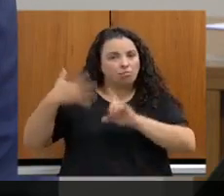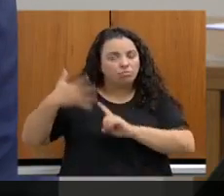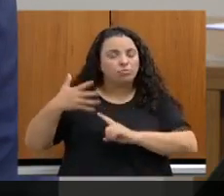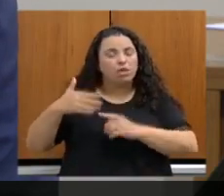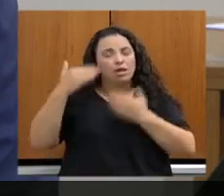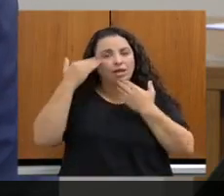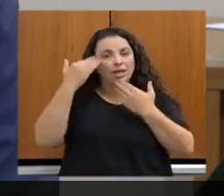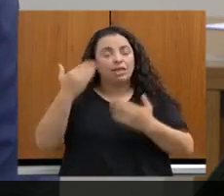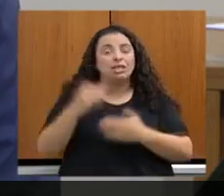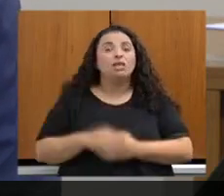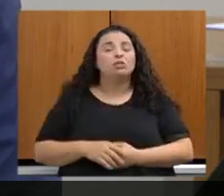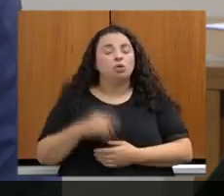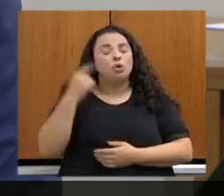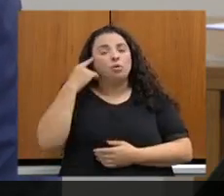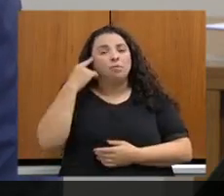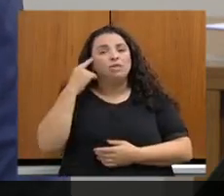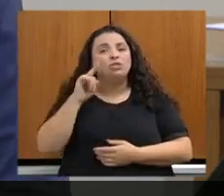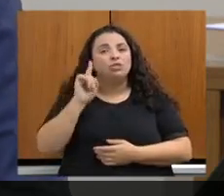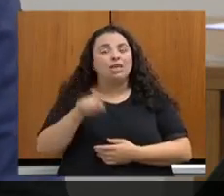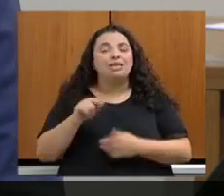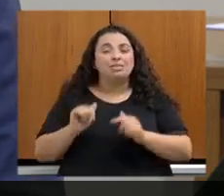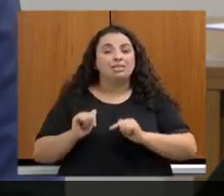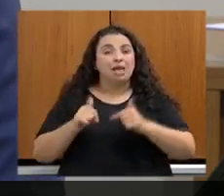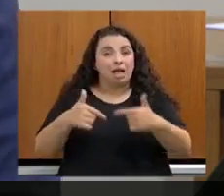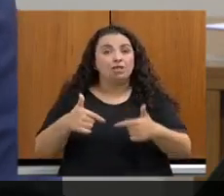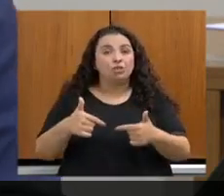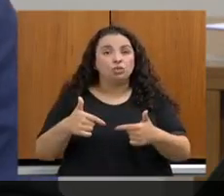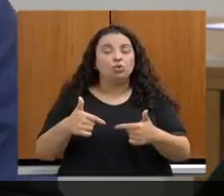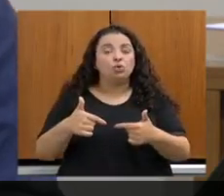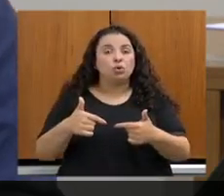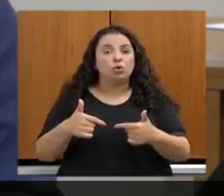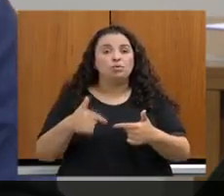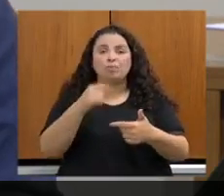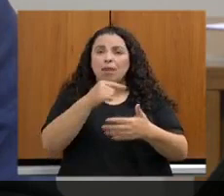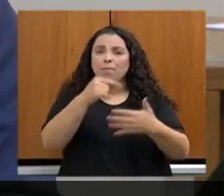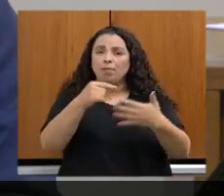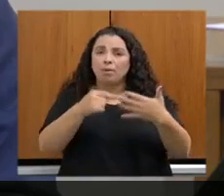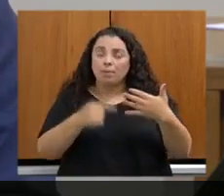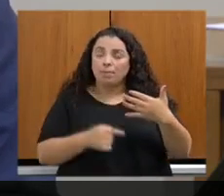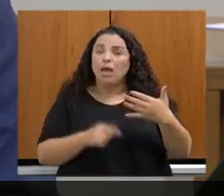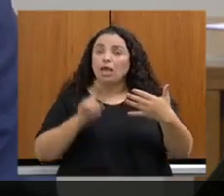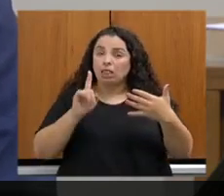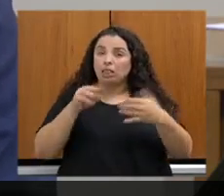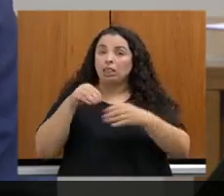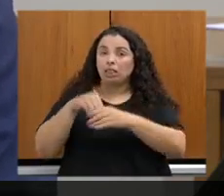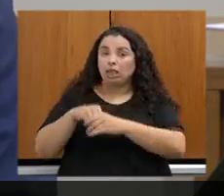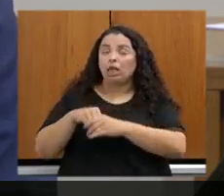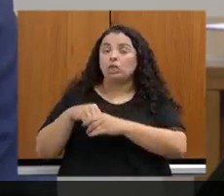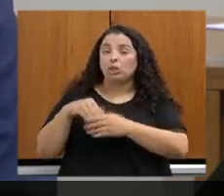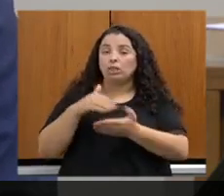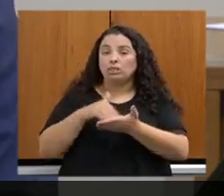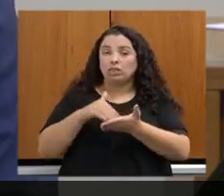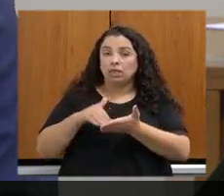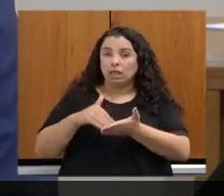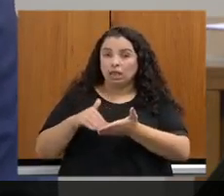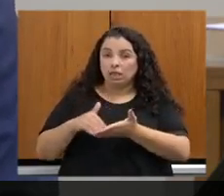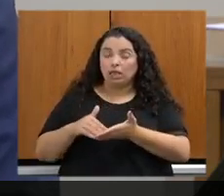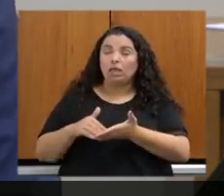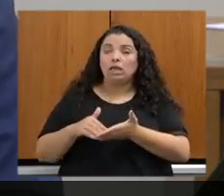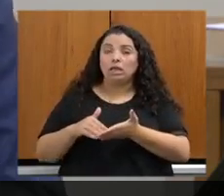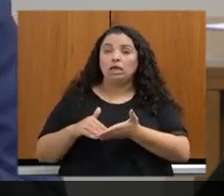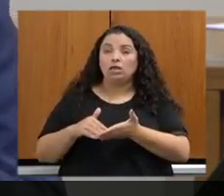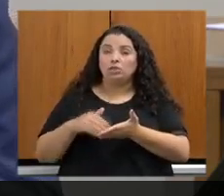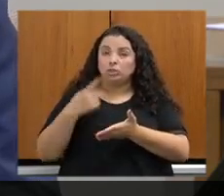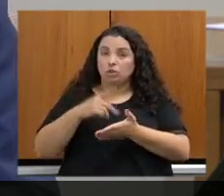ações desenvolvidas pela secretaria tendem a mudar essa